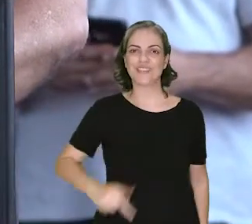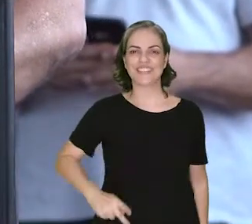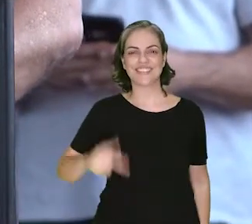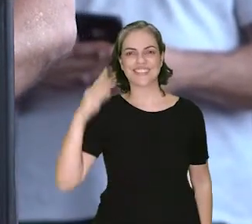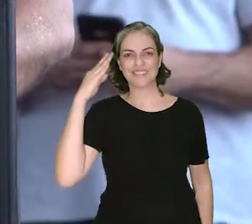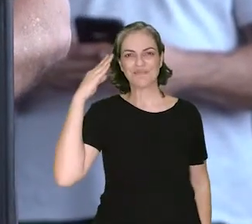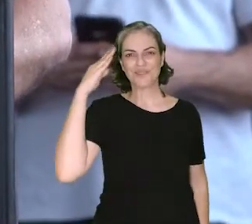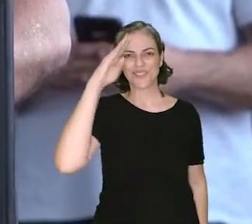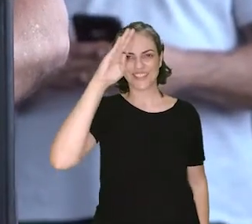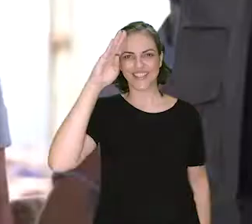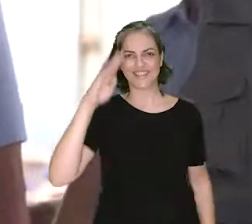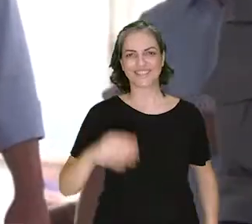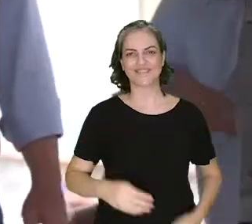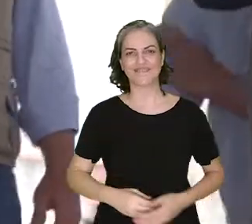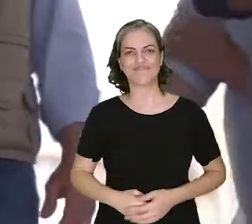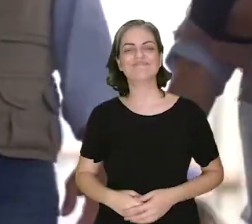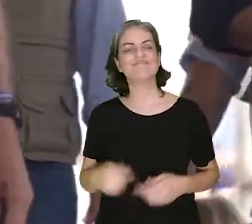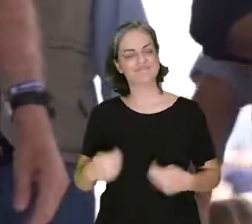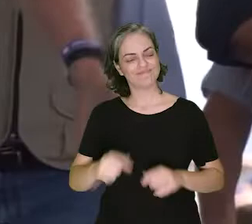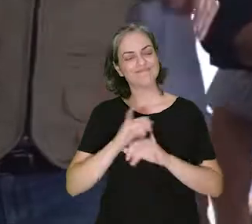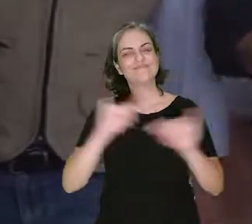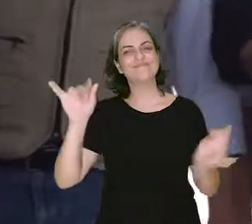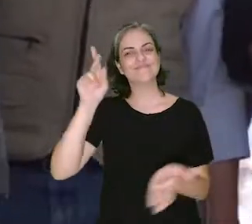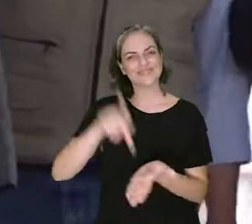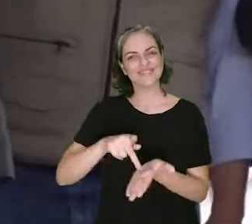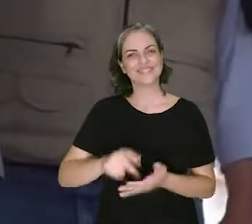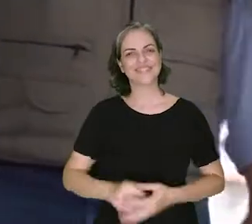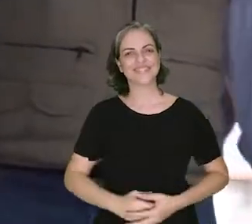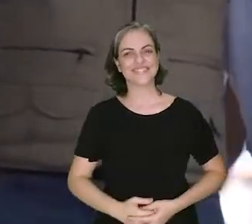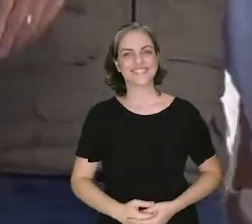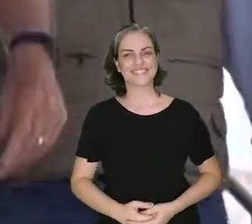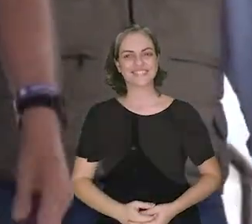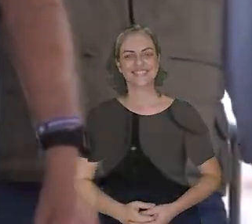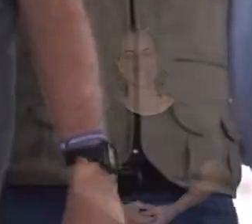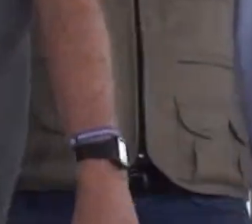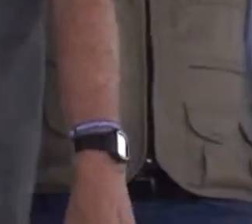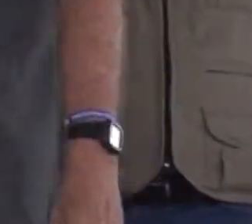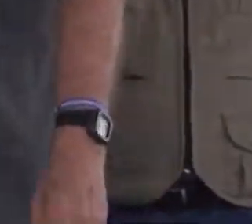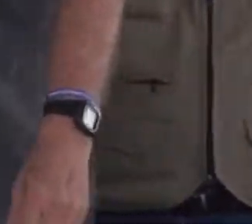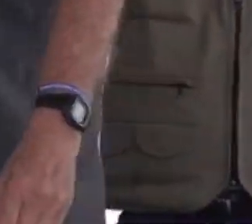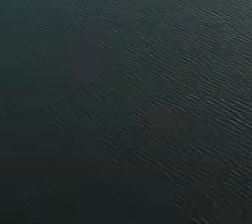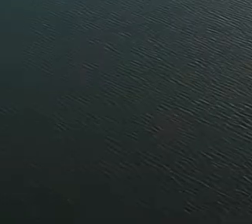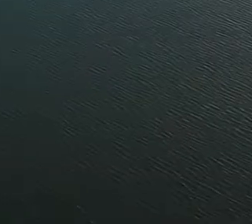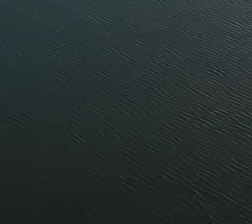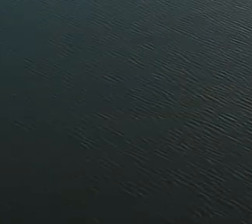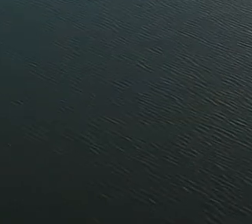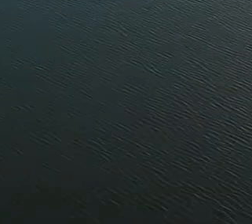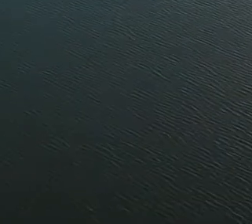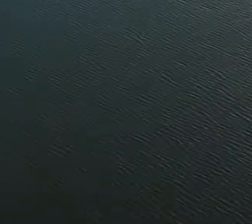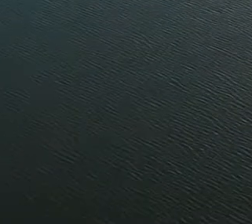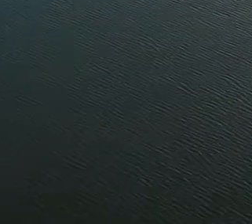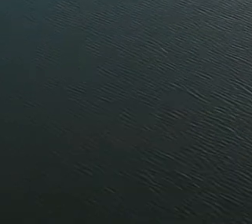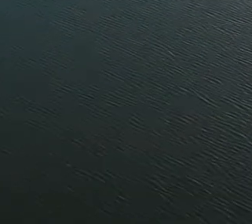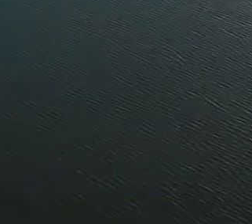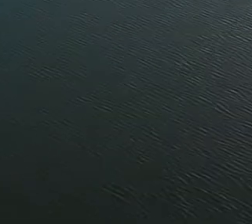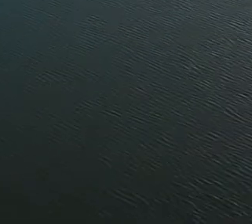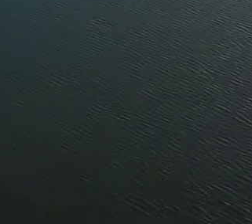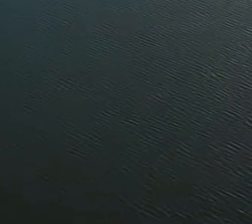Jair Messias Bolsonaro. Isso deve ser dito. Obrigado. Obrigado. Obrigado.